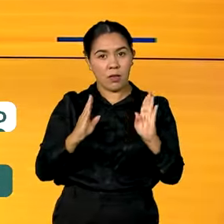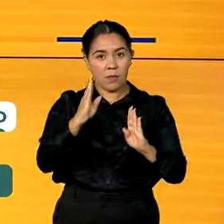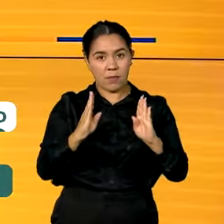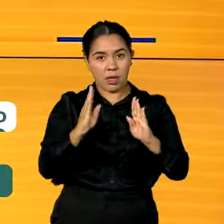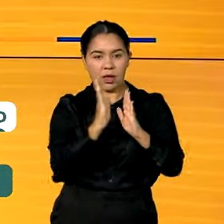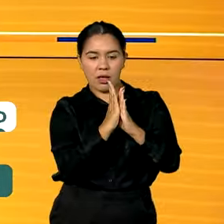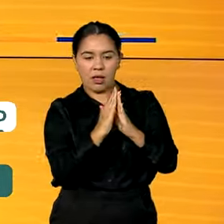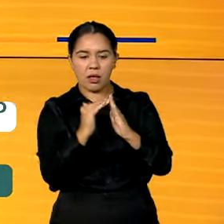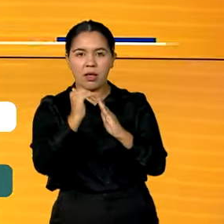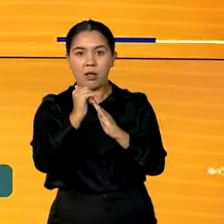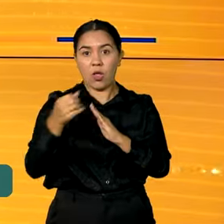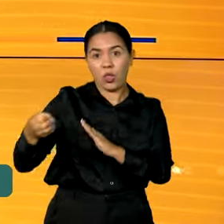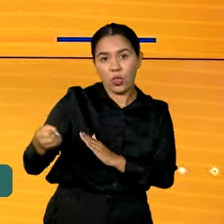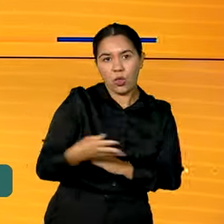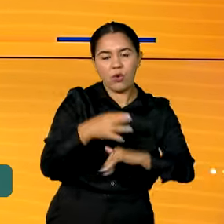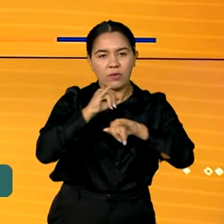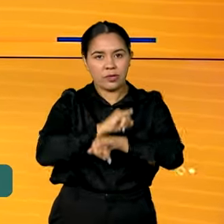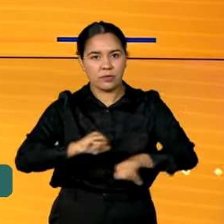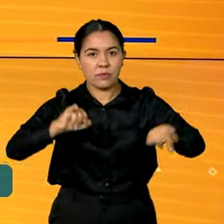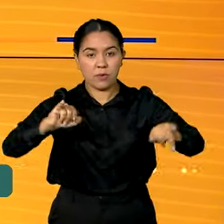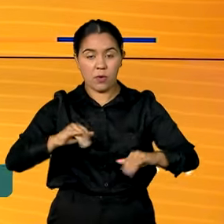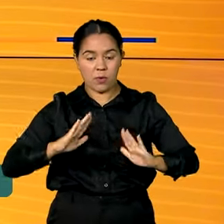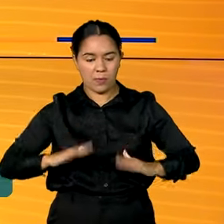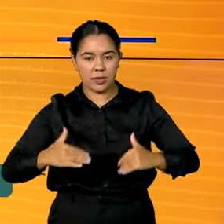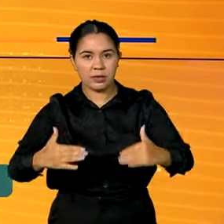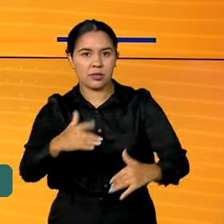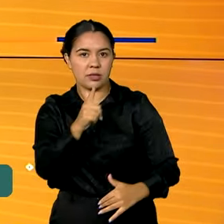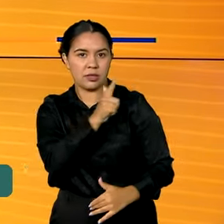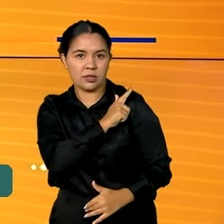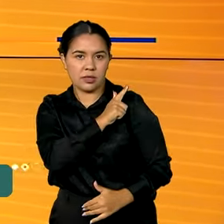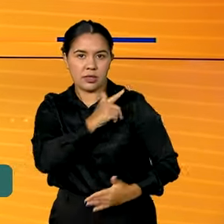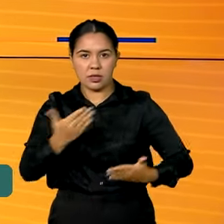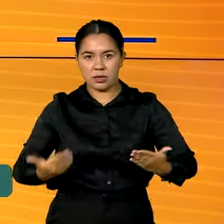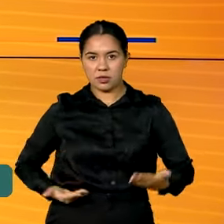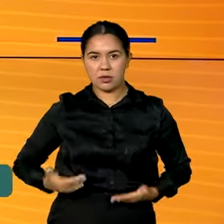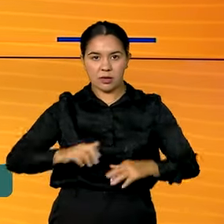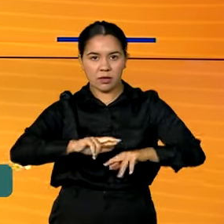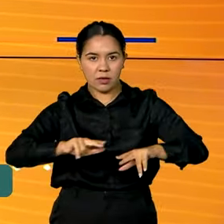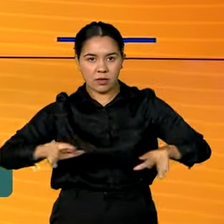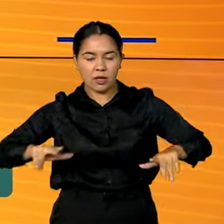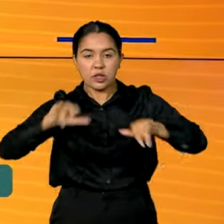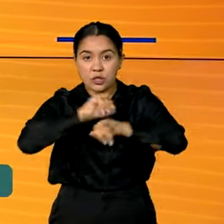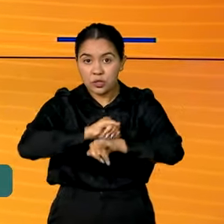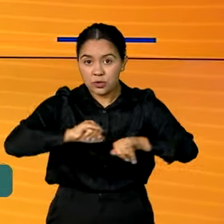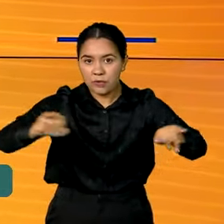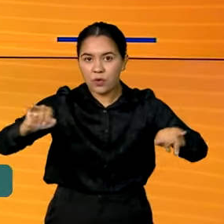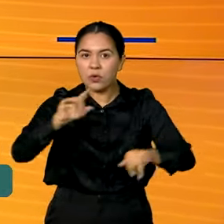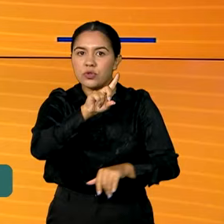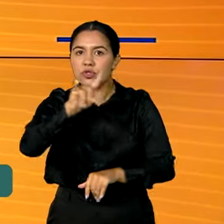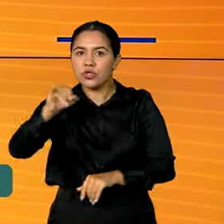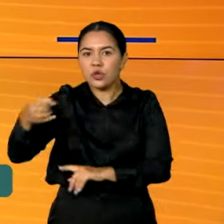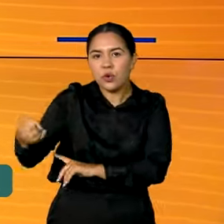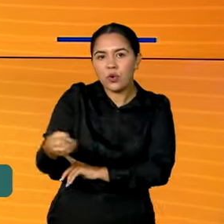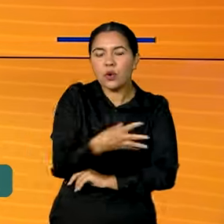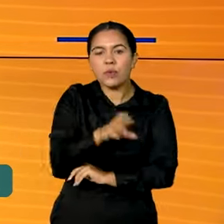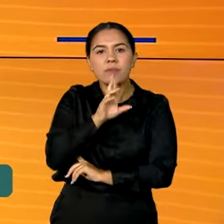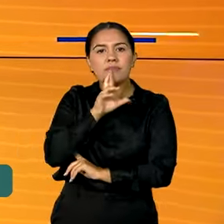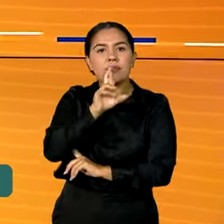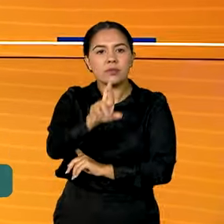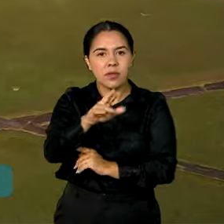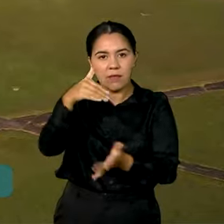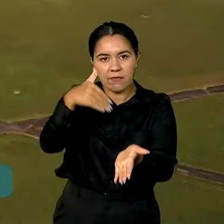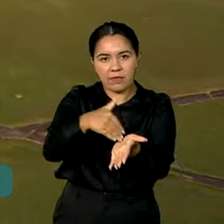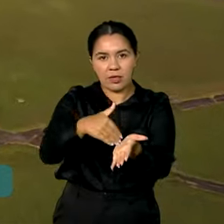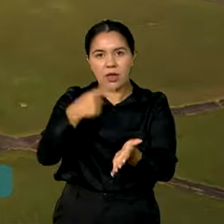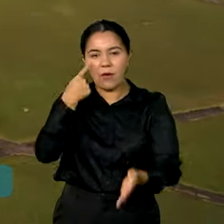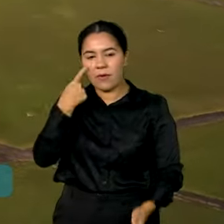cronograma divulgado. O Ministério da Gestão e da Inovação em Serviços Públicos anunciou a nova data para o resultado final do certame.